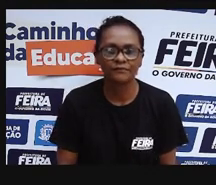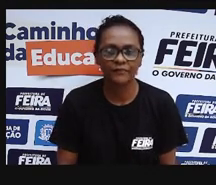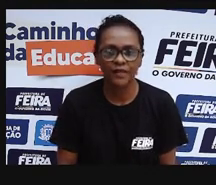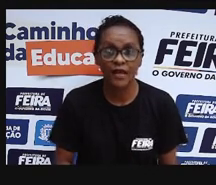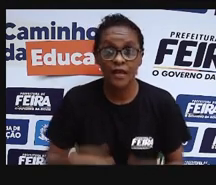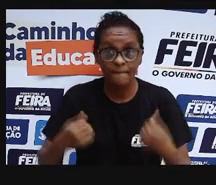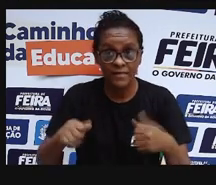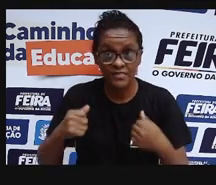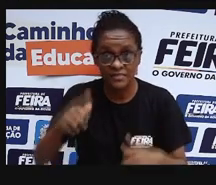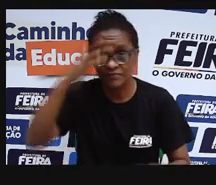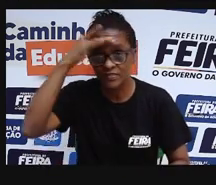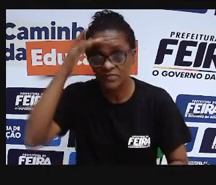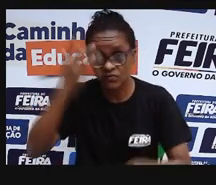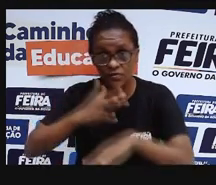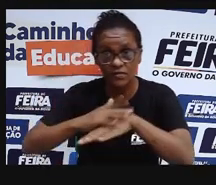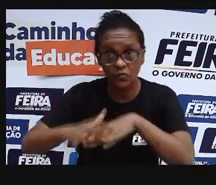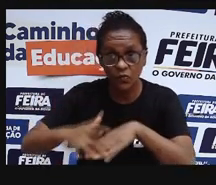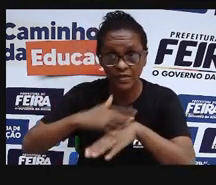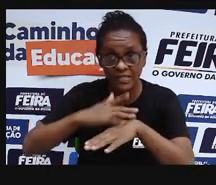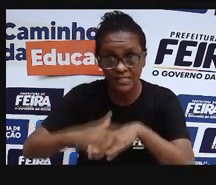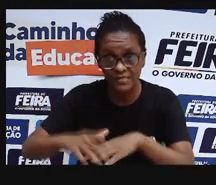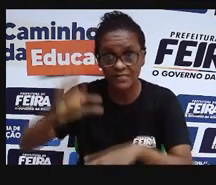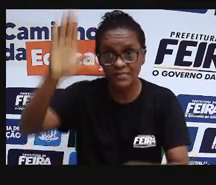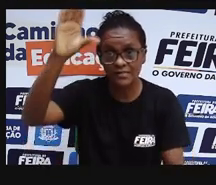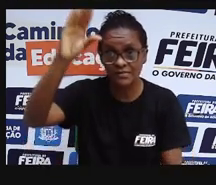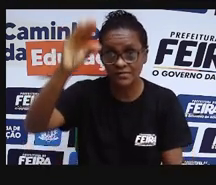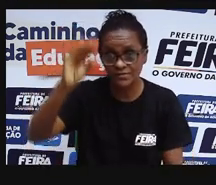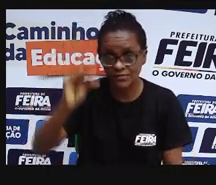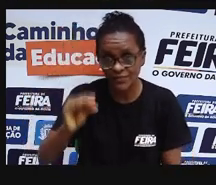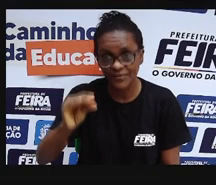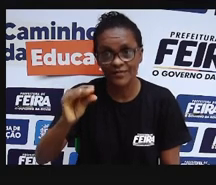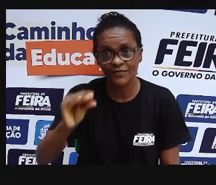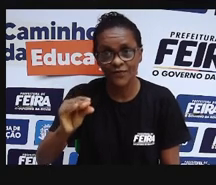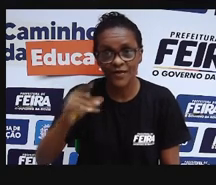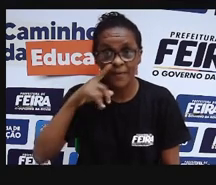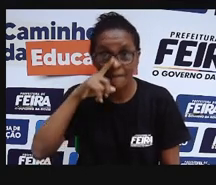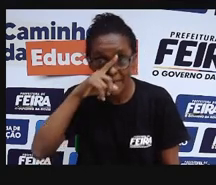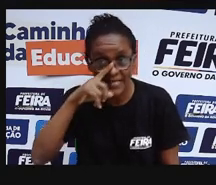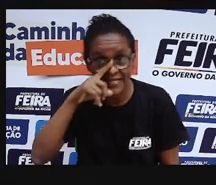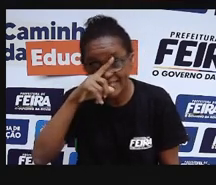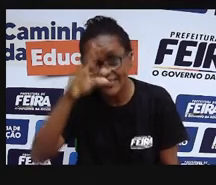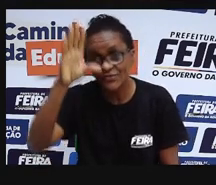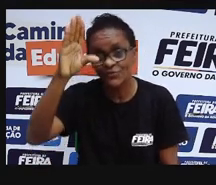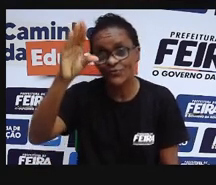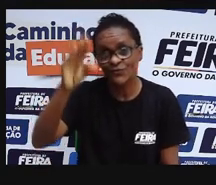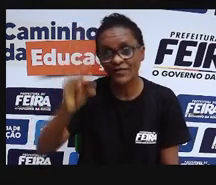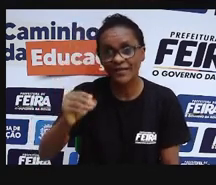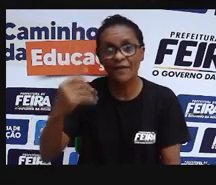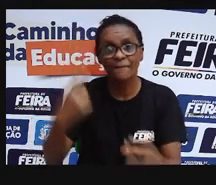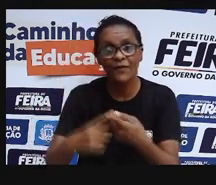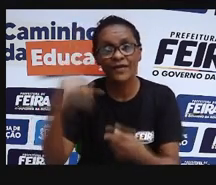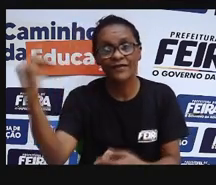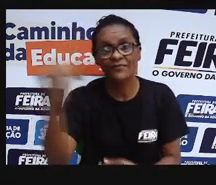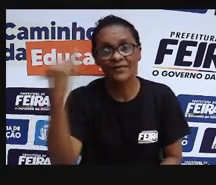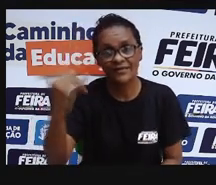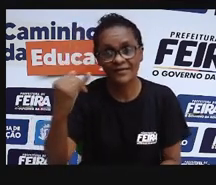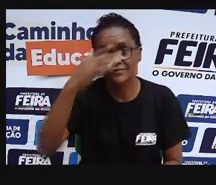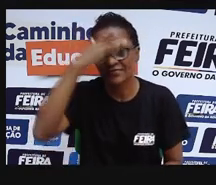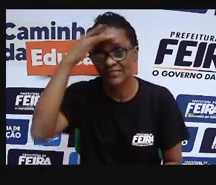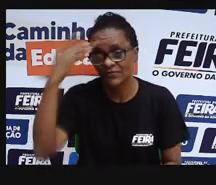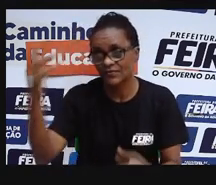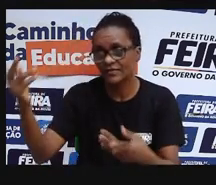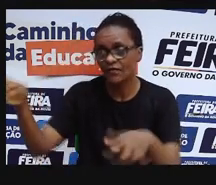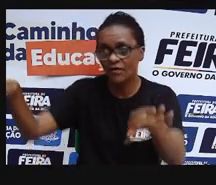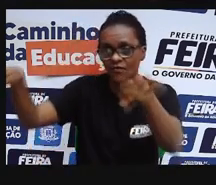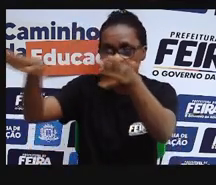redução de riscos de doenças e outros agravos e ao acesso universal e igualitário